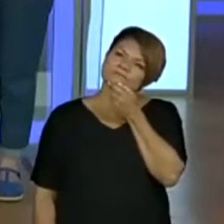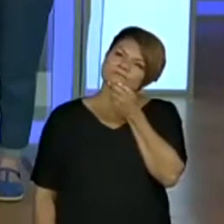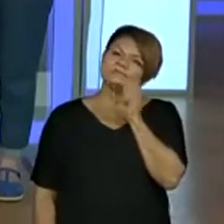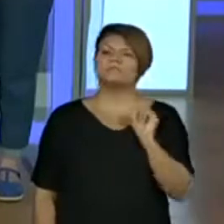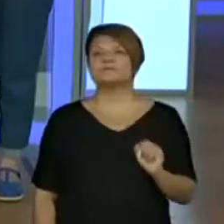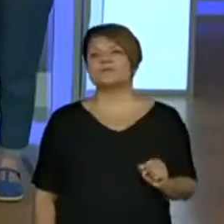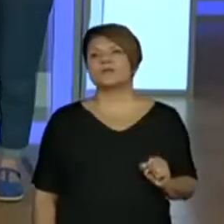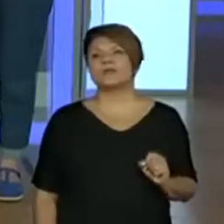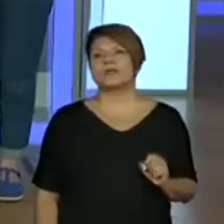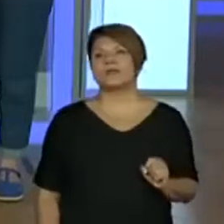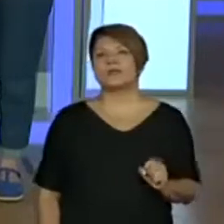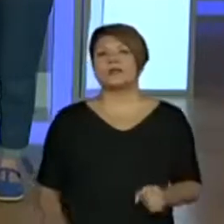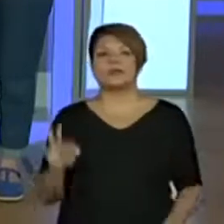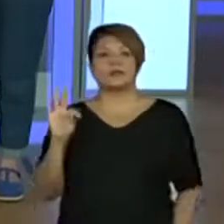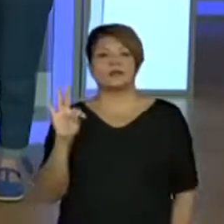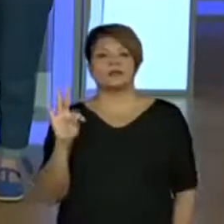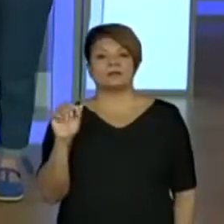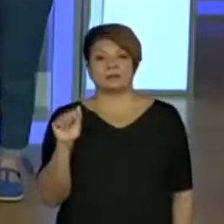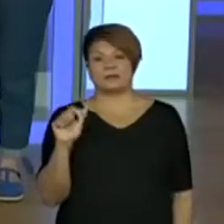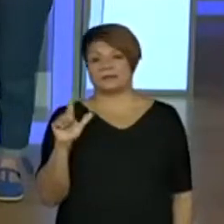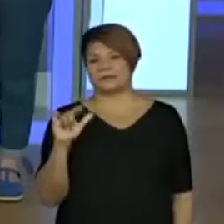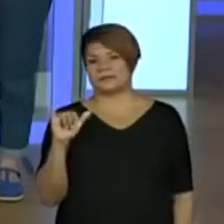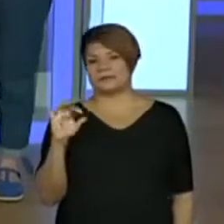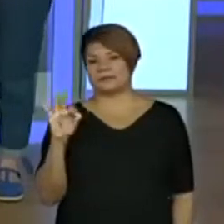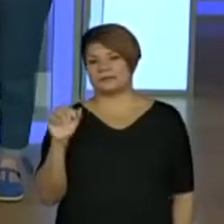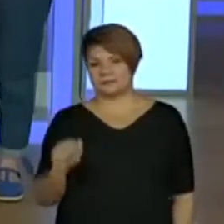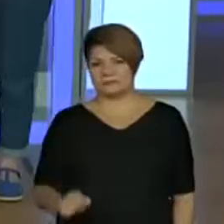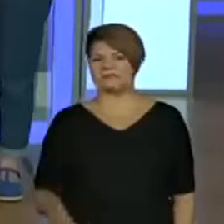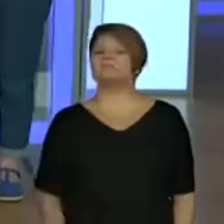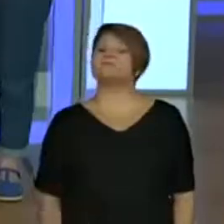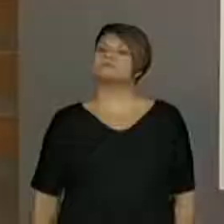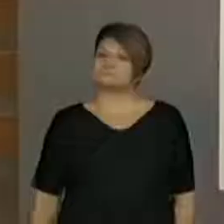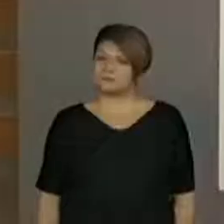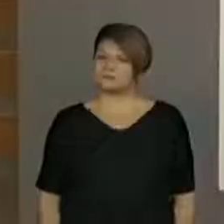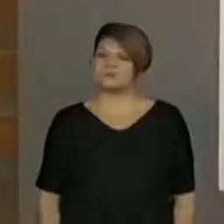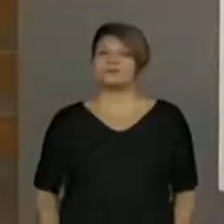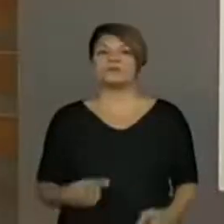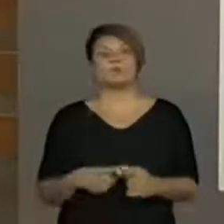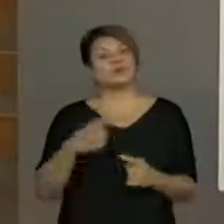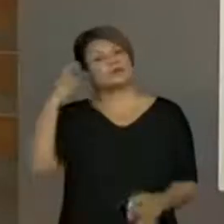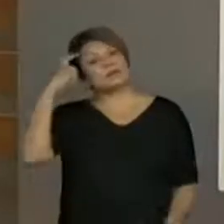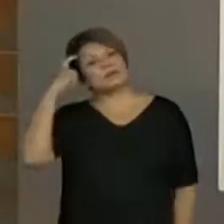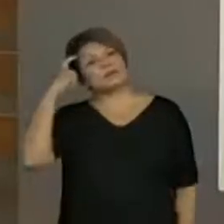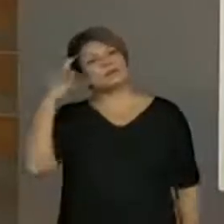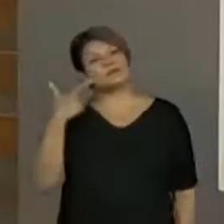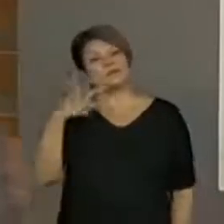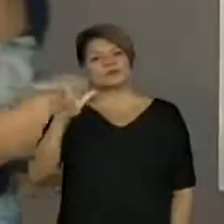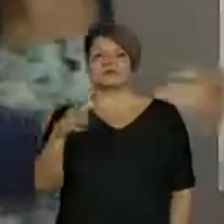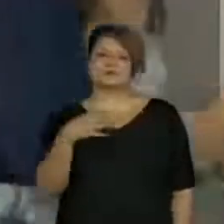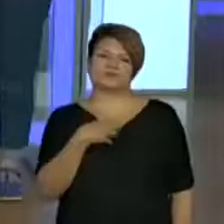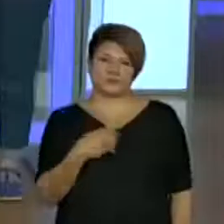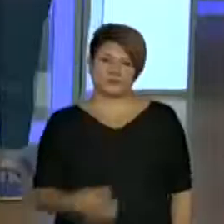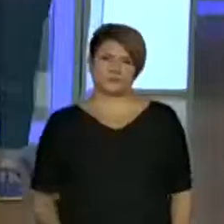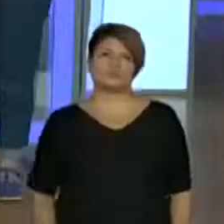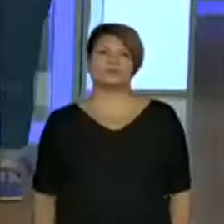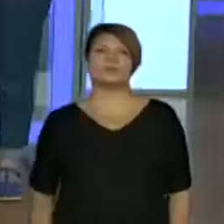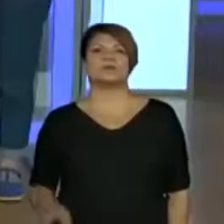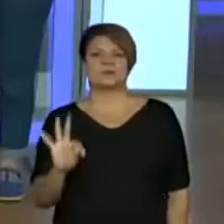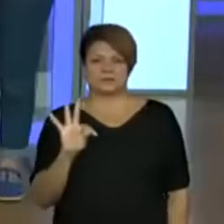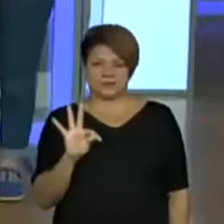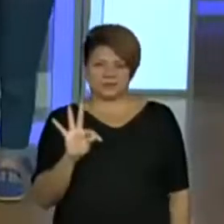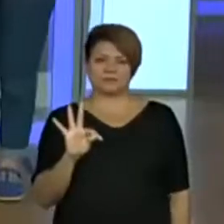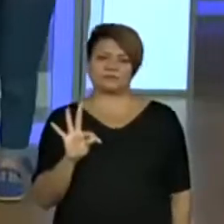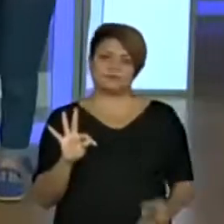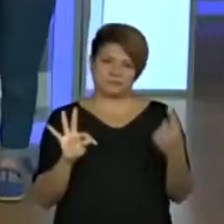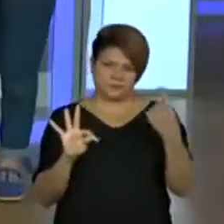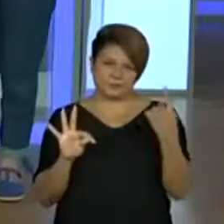Vamos escrever Thalita. Thalita. Porque daí a gente já pensa de uma outra forma. Eu sei que a primeira letra é a letra